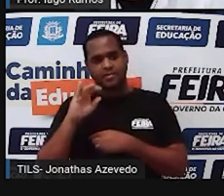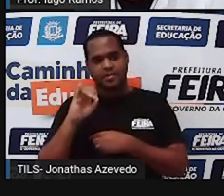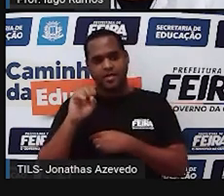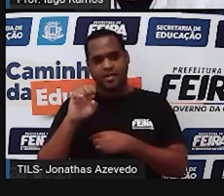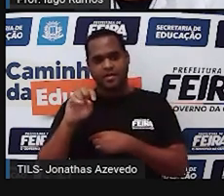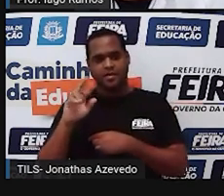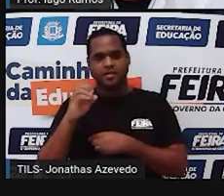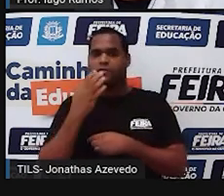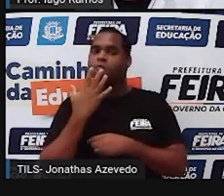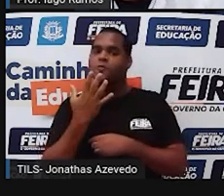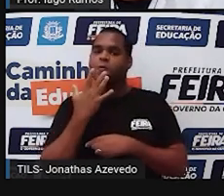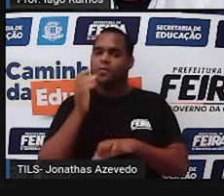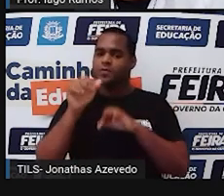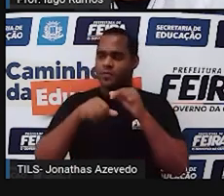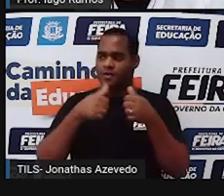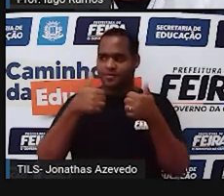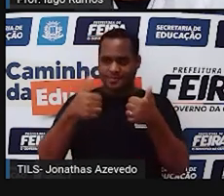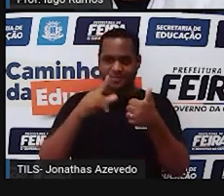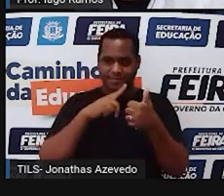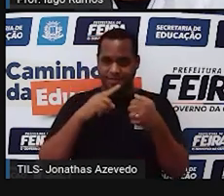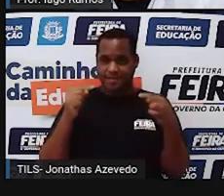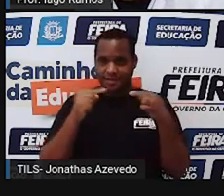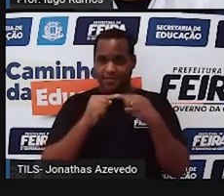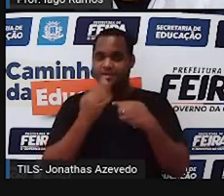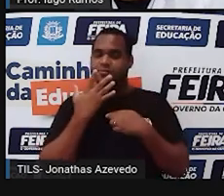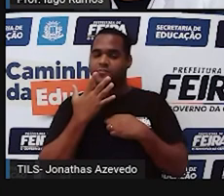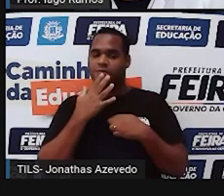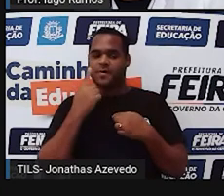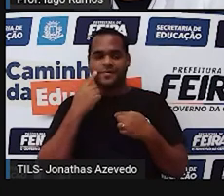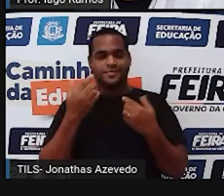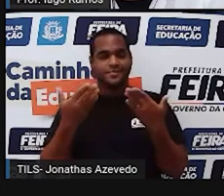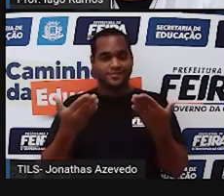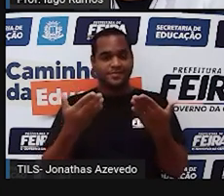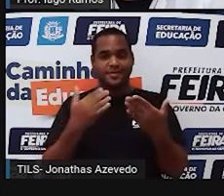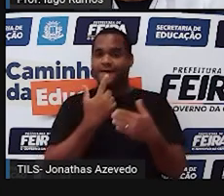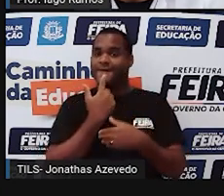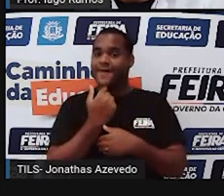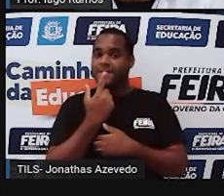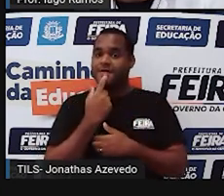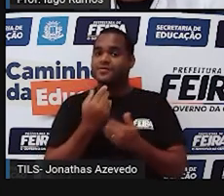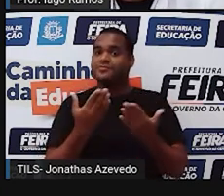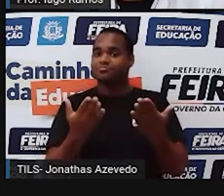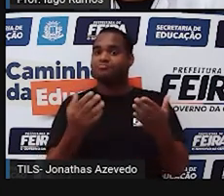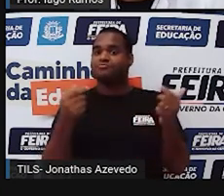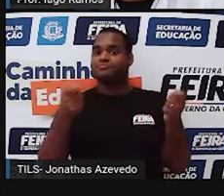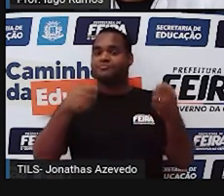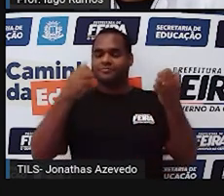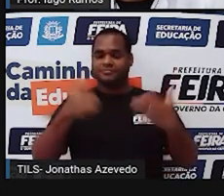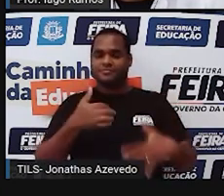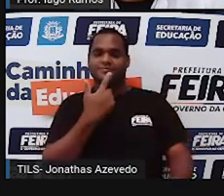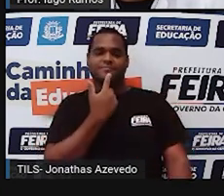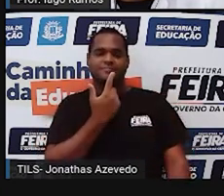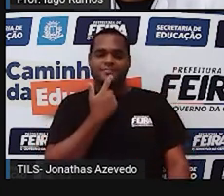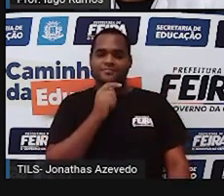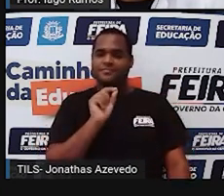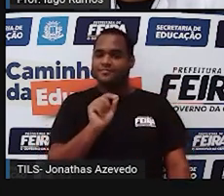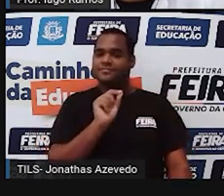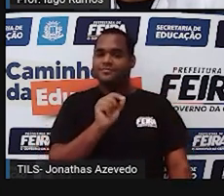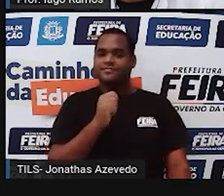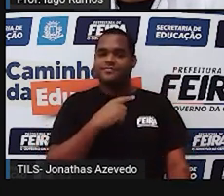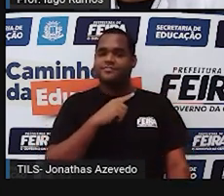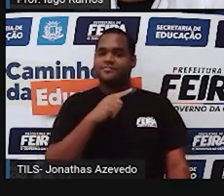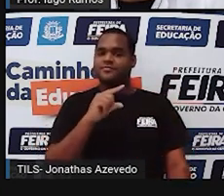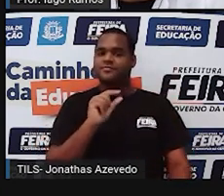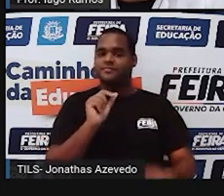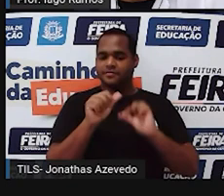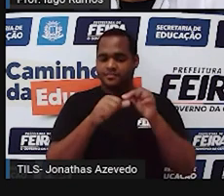mudar de cor pra dar um destaque pra ela olha só em vermelho essa reta em vermelho é a reta que a gente chama